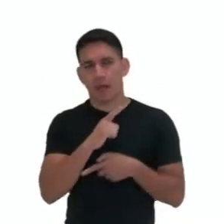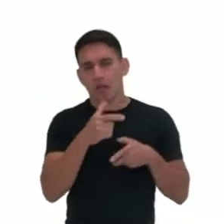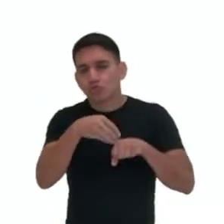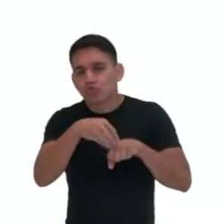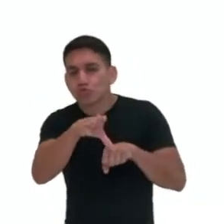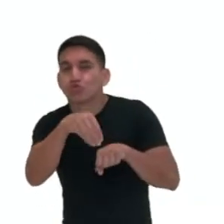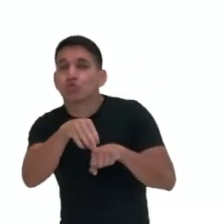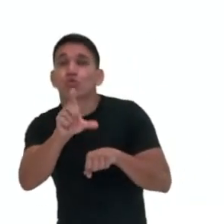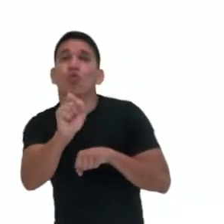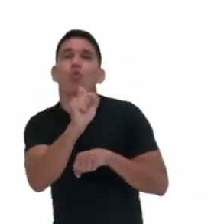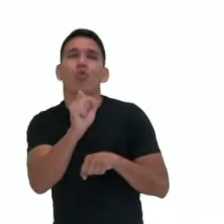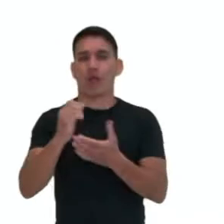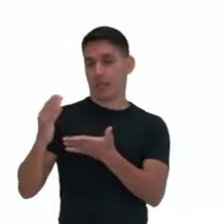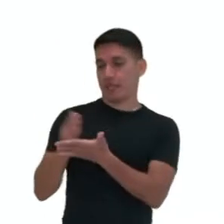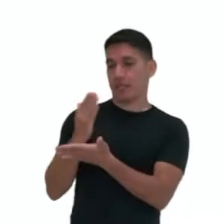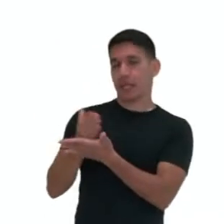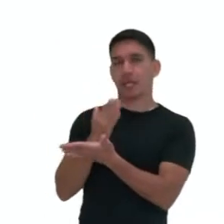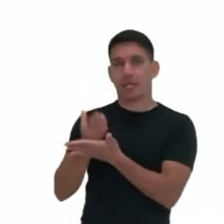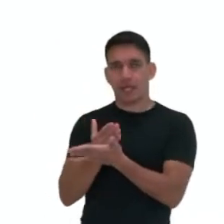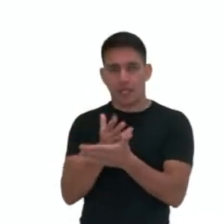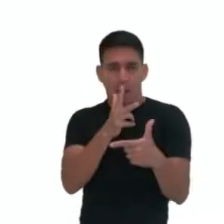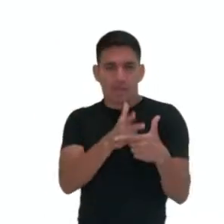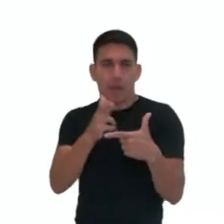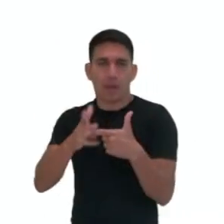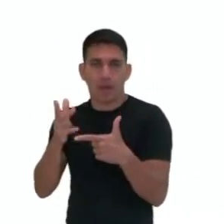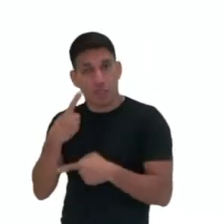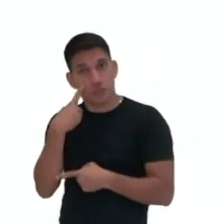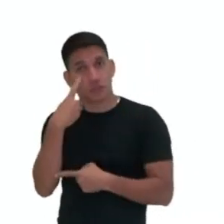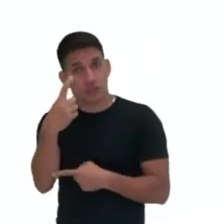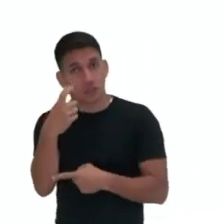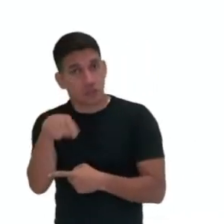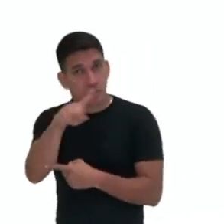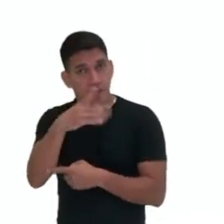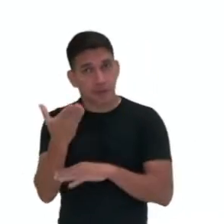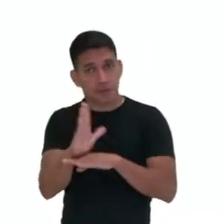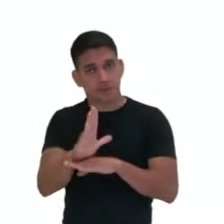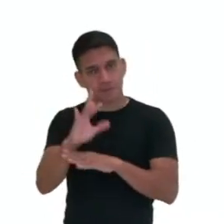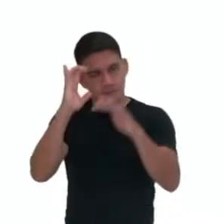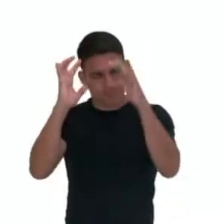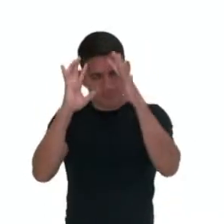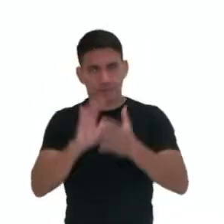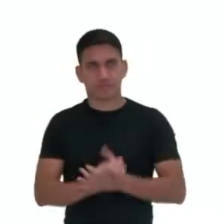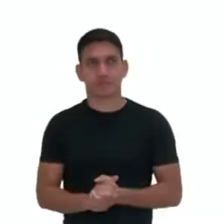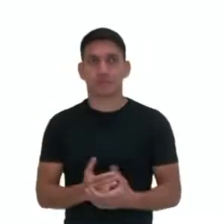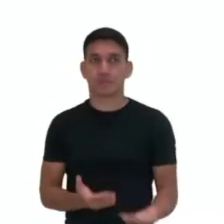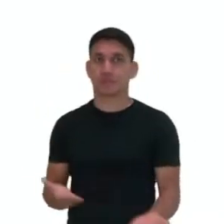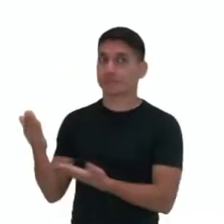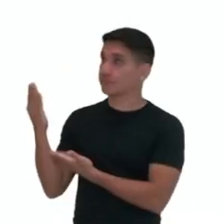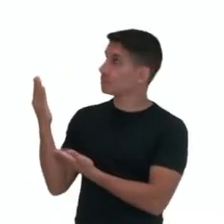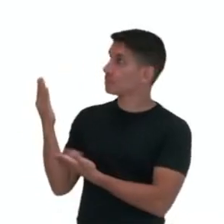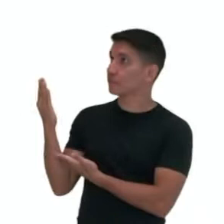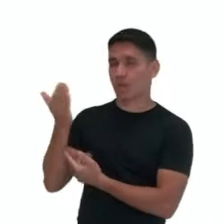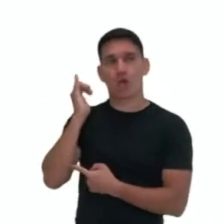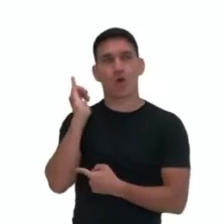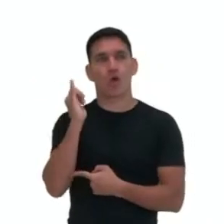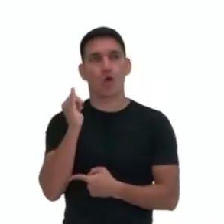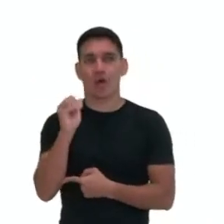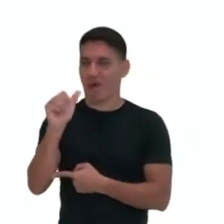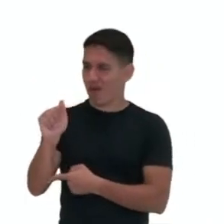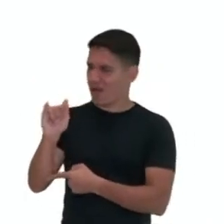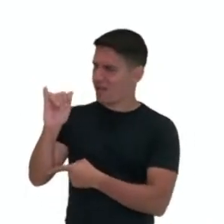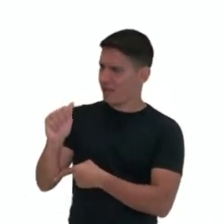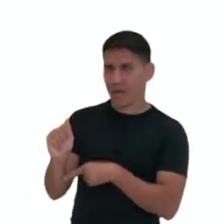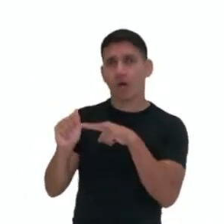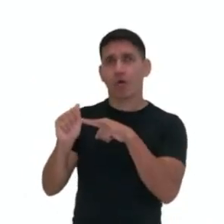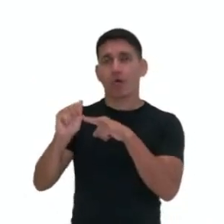sugestão de livro, de série bem interessante para vocês. O conto da Aya é uma distopia